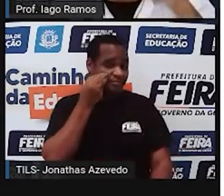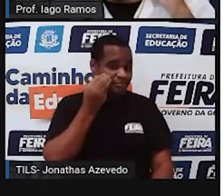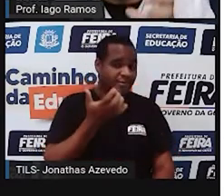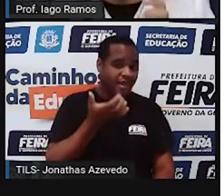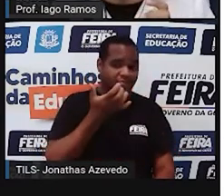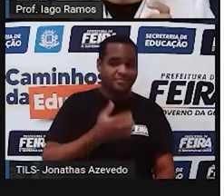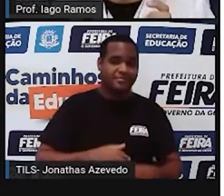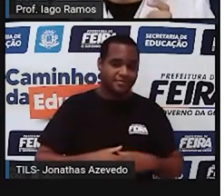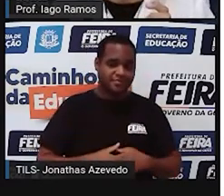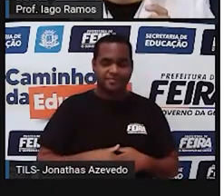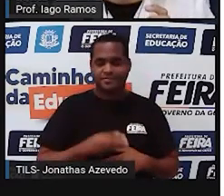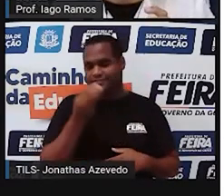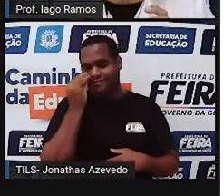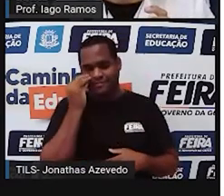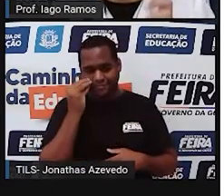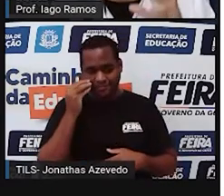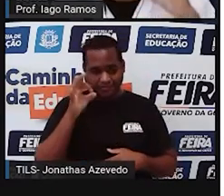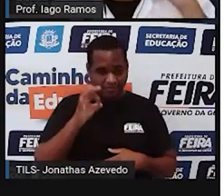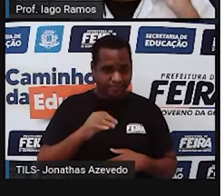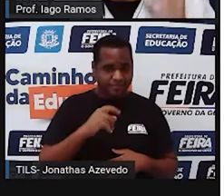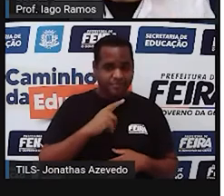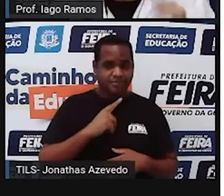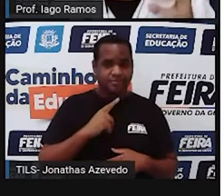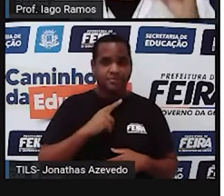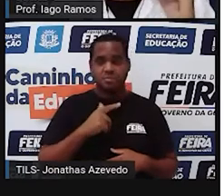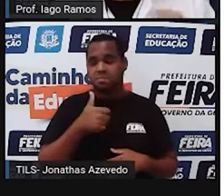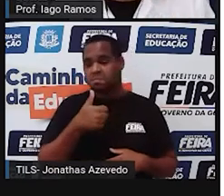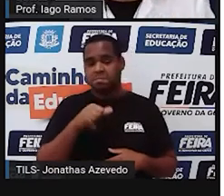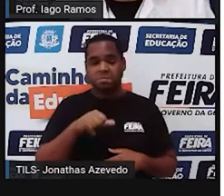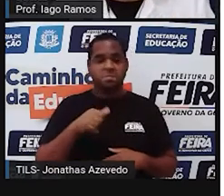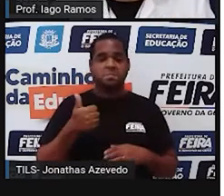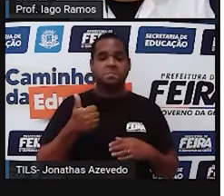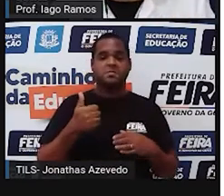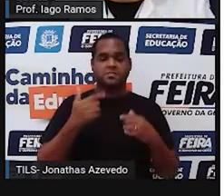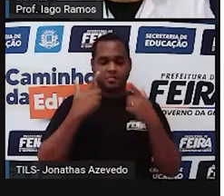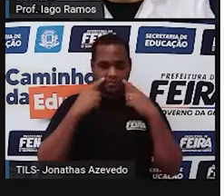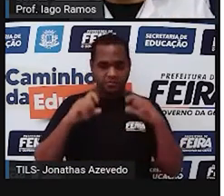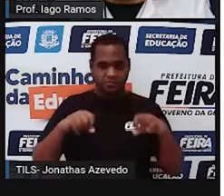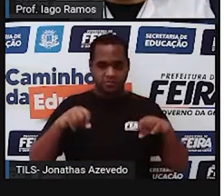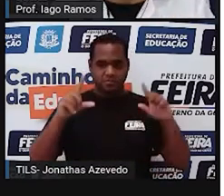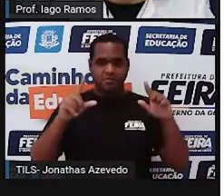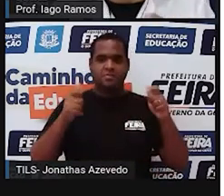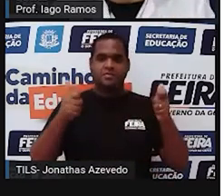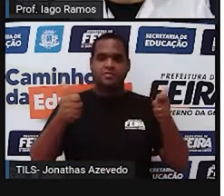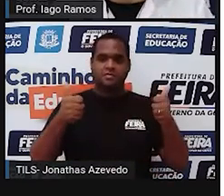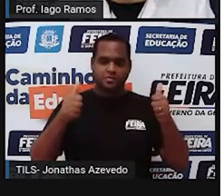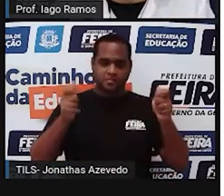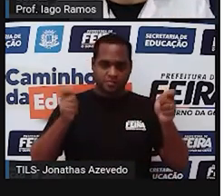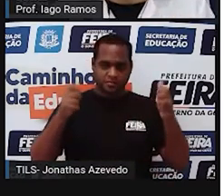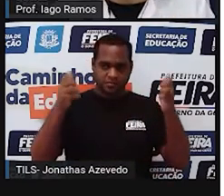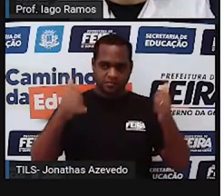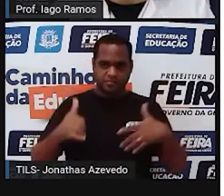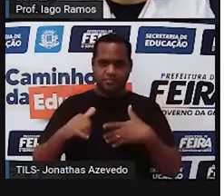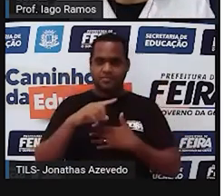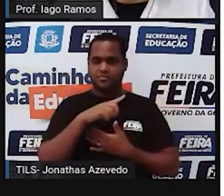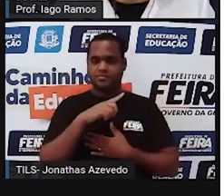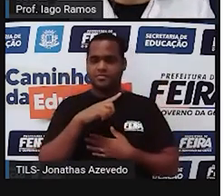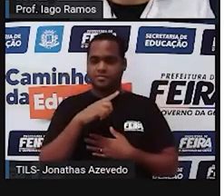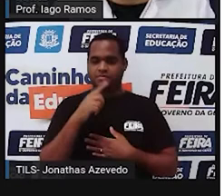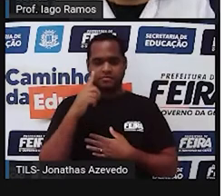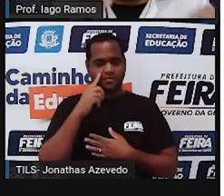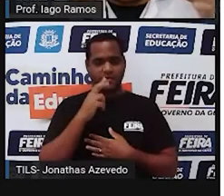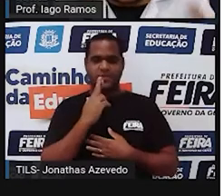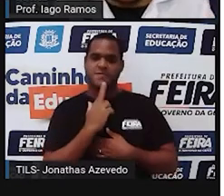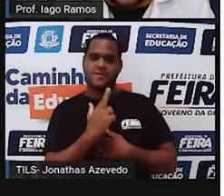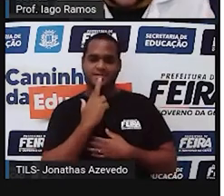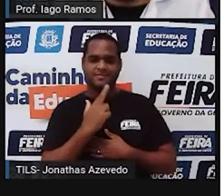Vamos testar mesmo se você entendeu. Então, assim, Na próxima tela, como é que a gente vai fazer isso? Na próxima tela vão aparecer respostas.